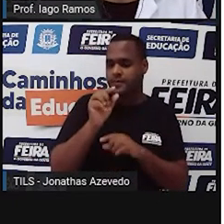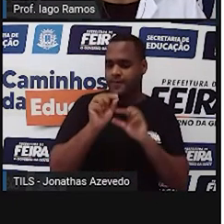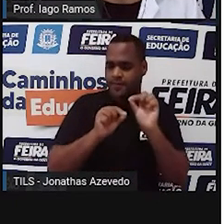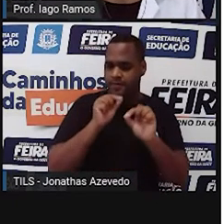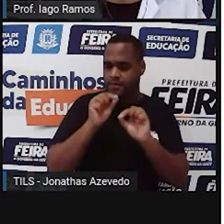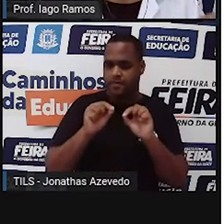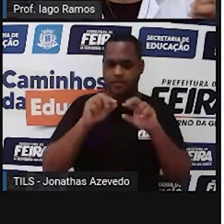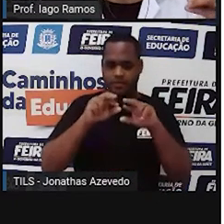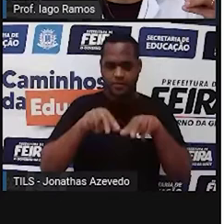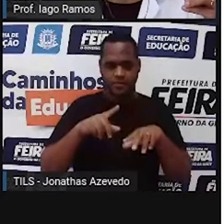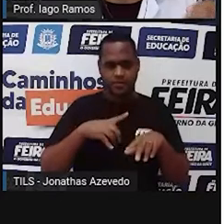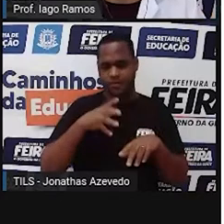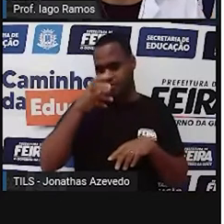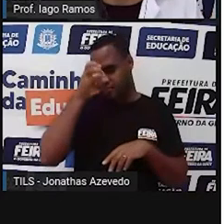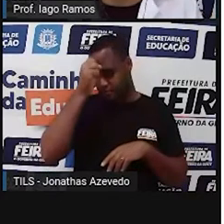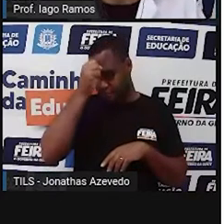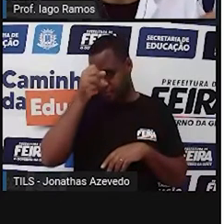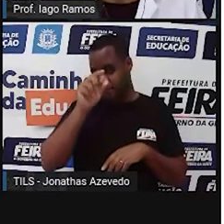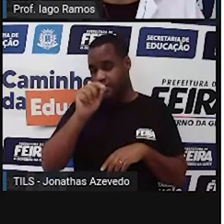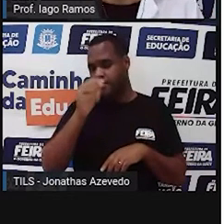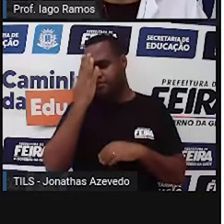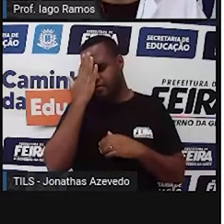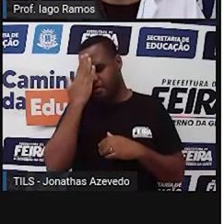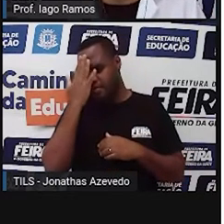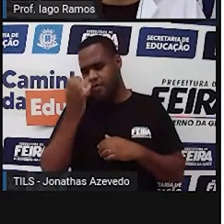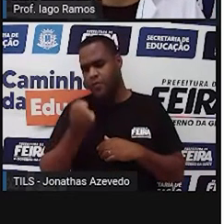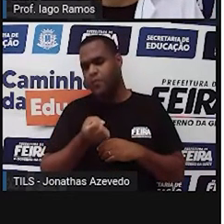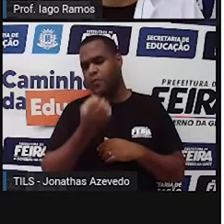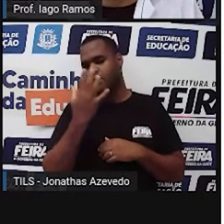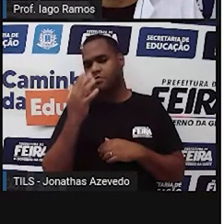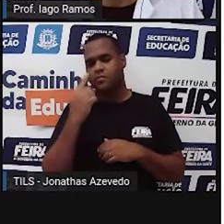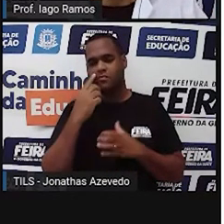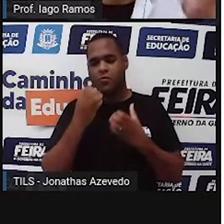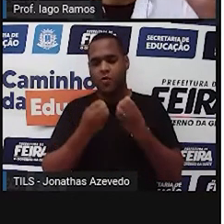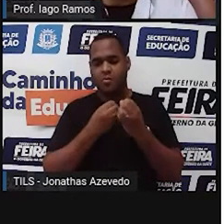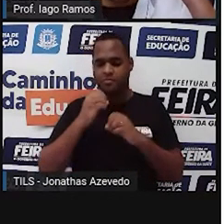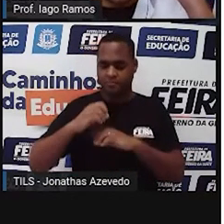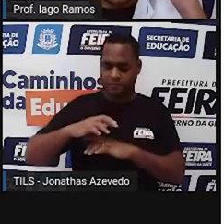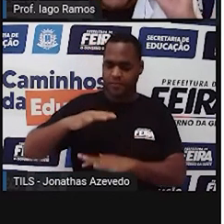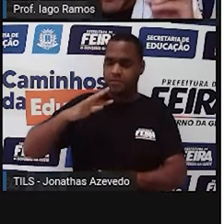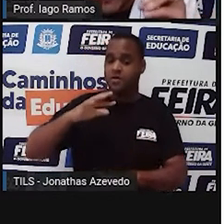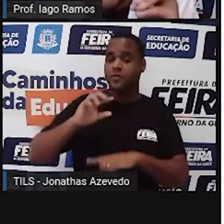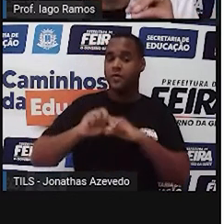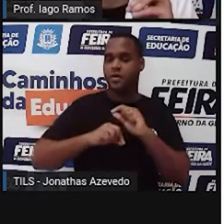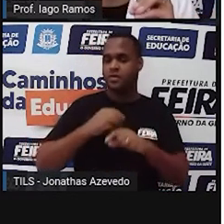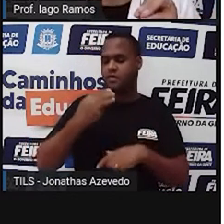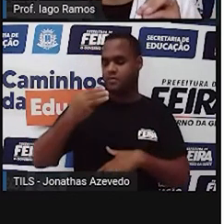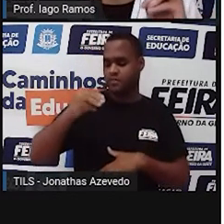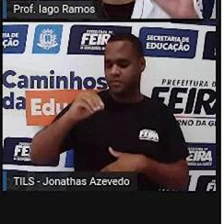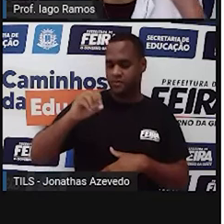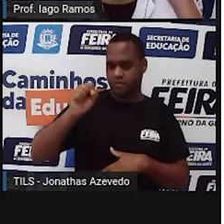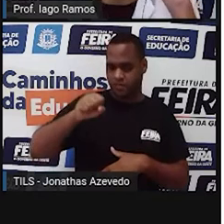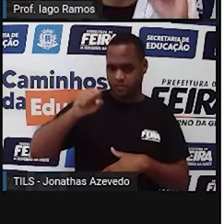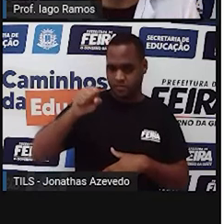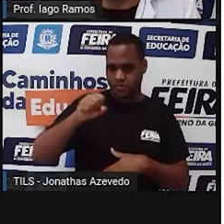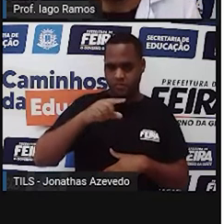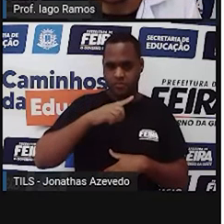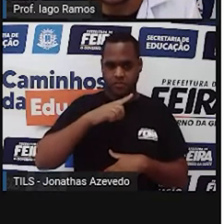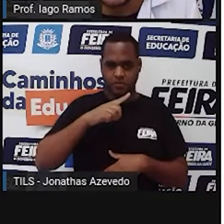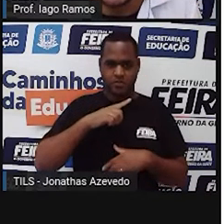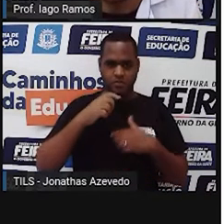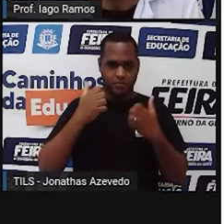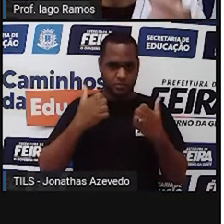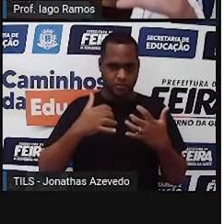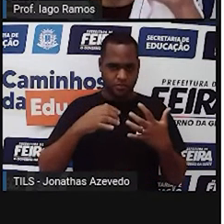aprendeu, o quanto é que você sabe sobre medidas de volume? Eu vou te dar 30 segundinhos para você pensar,